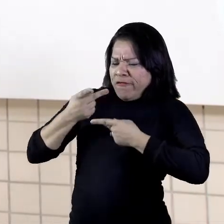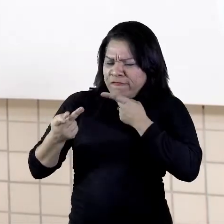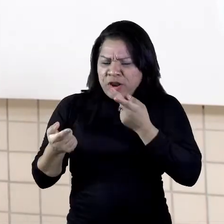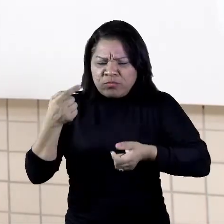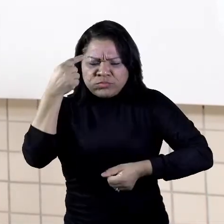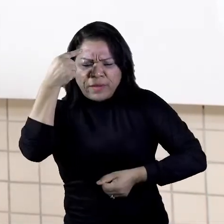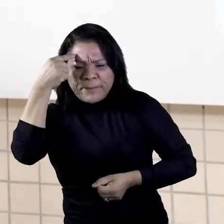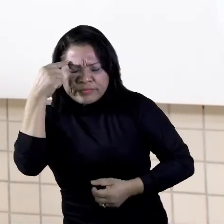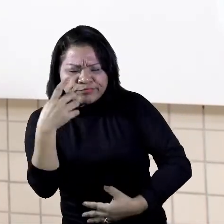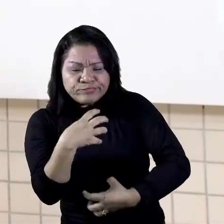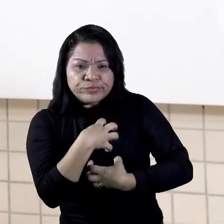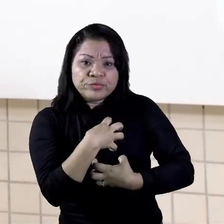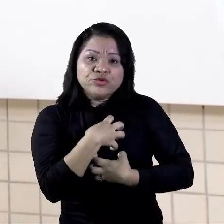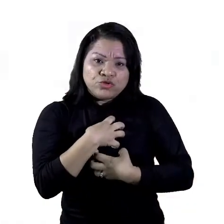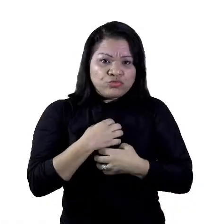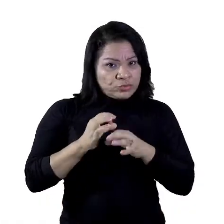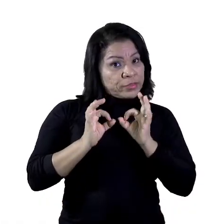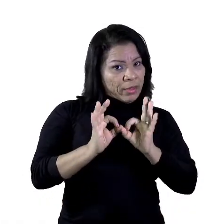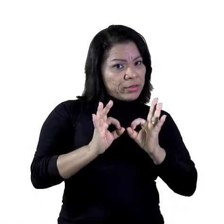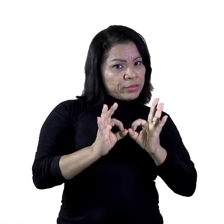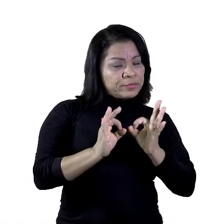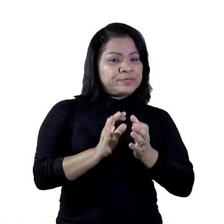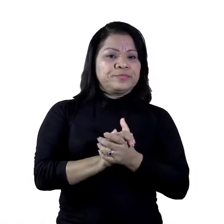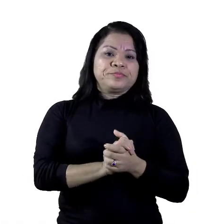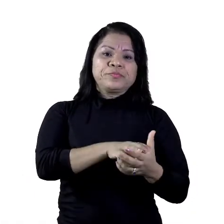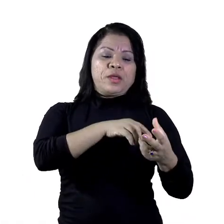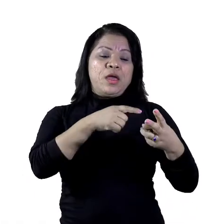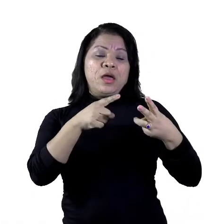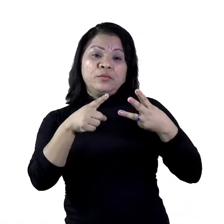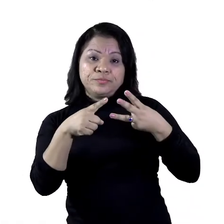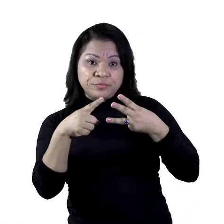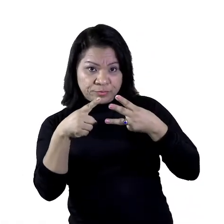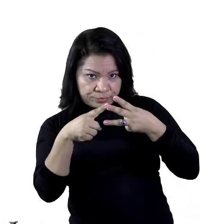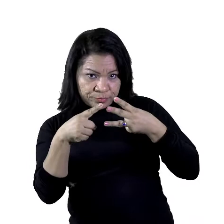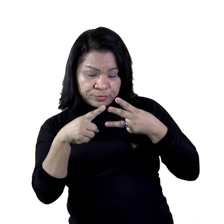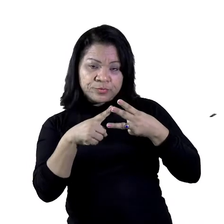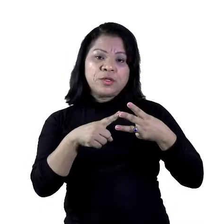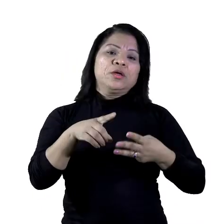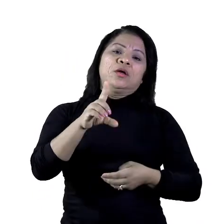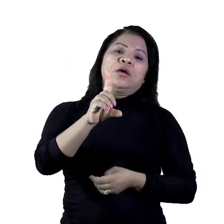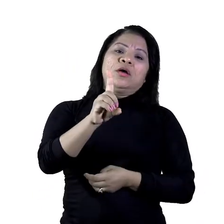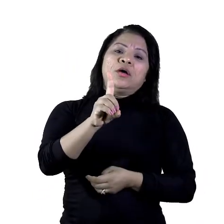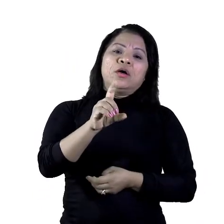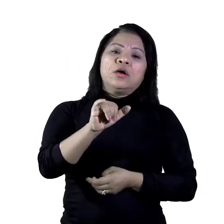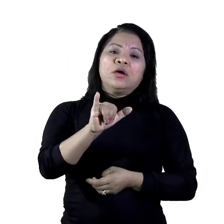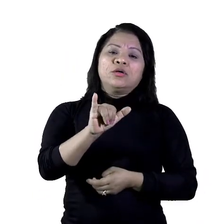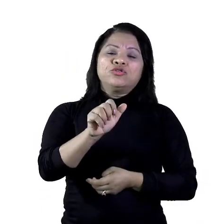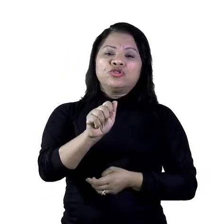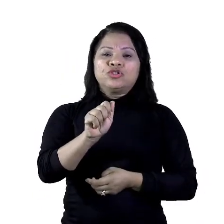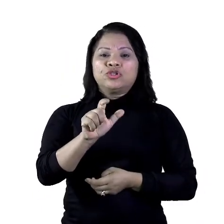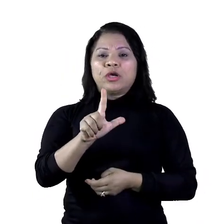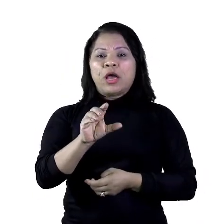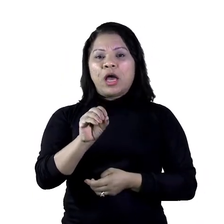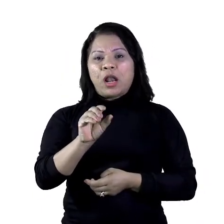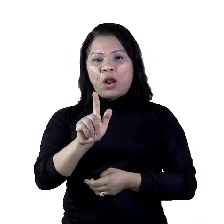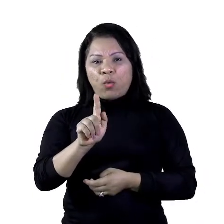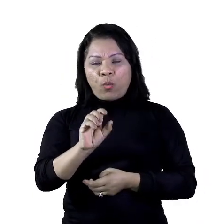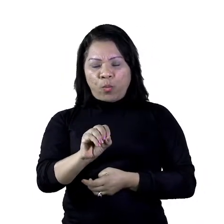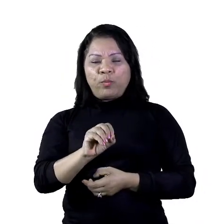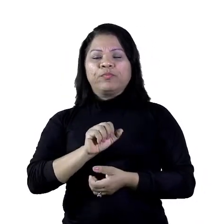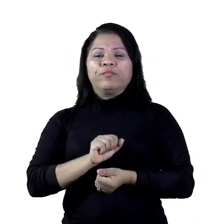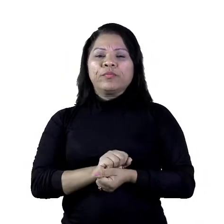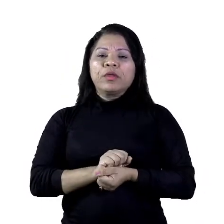está sentindo. Certo? Aí nós temos o diálogo, o texto dramático em forma de diálogo,